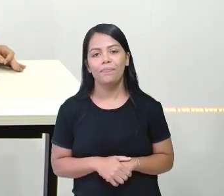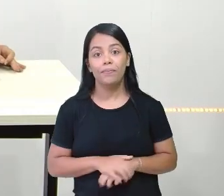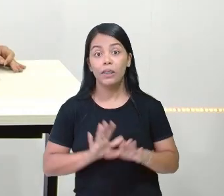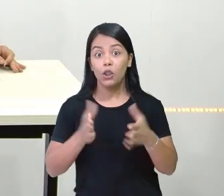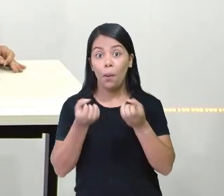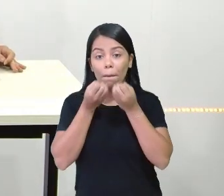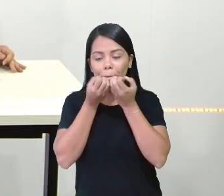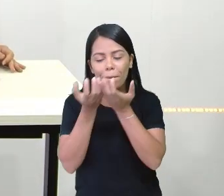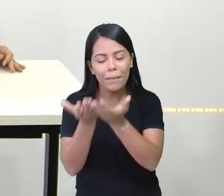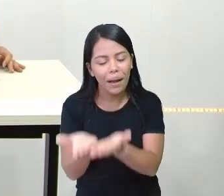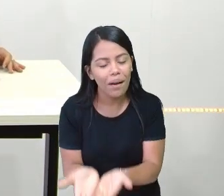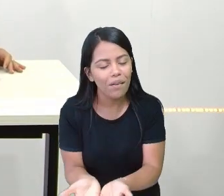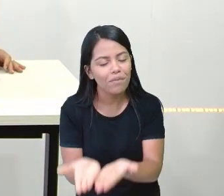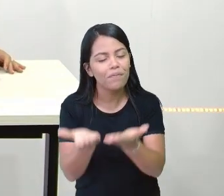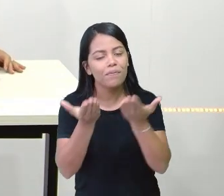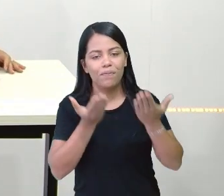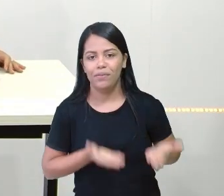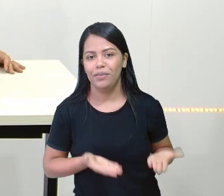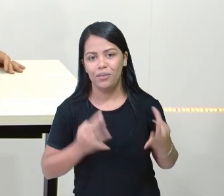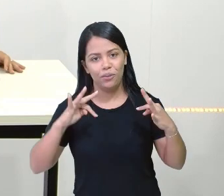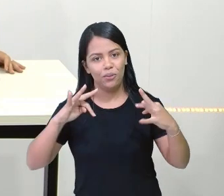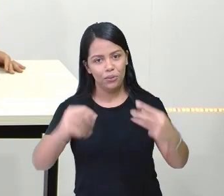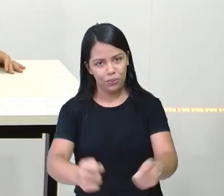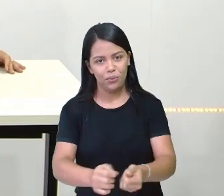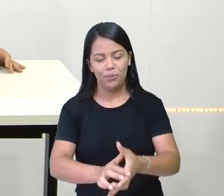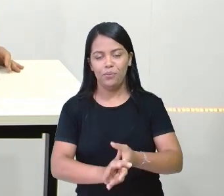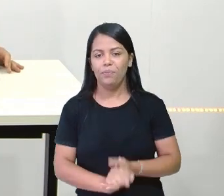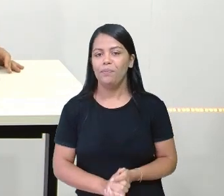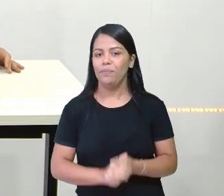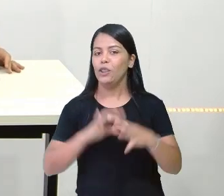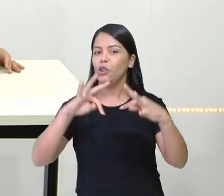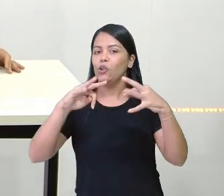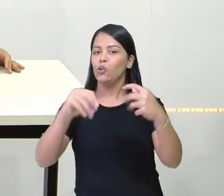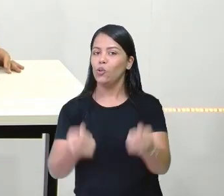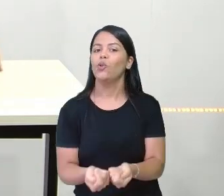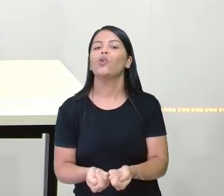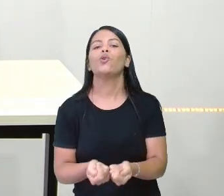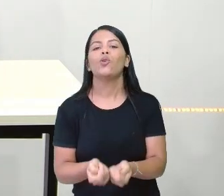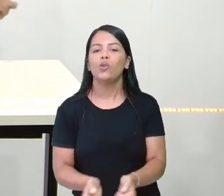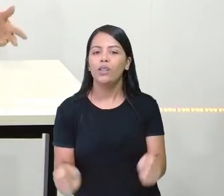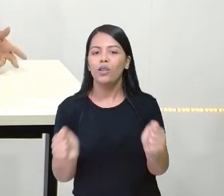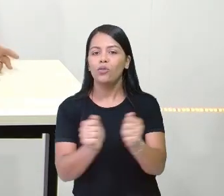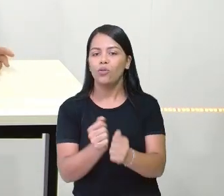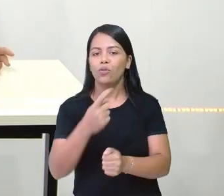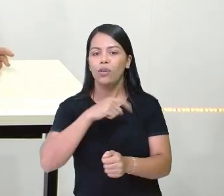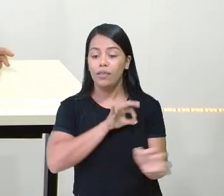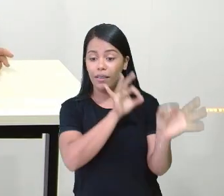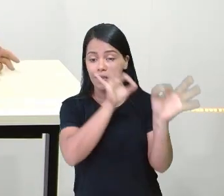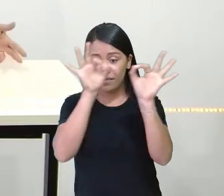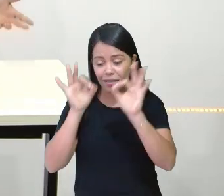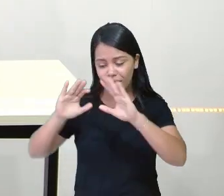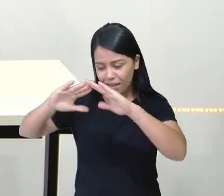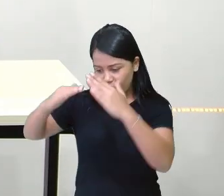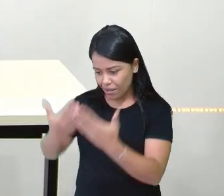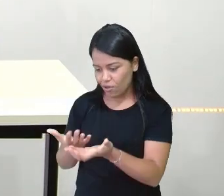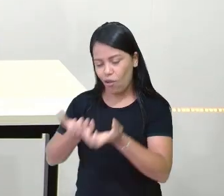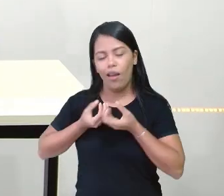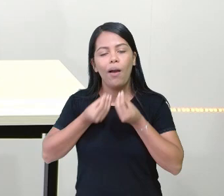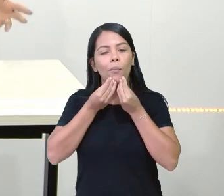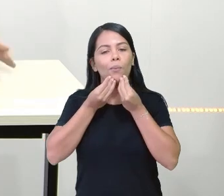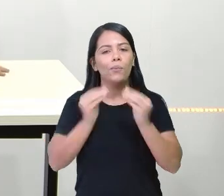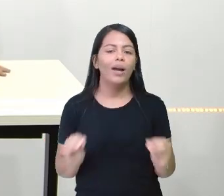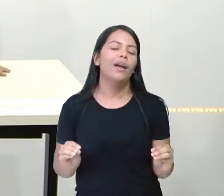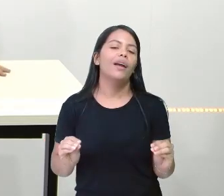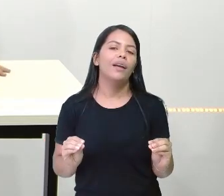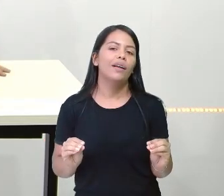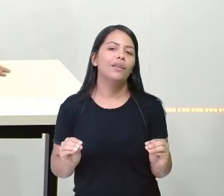Sejam todos e todas muito bem-vindos, todos que nos acompanham aí nas escolas, eu quero mandar um grande beijo para a